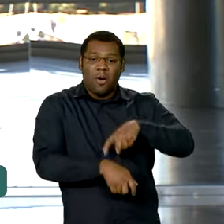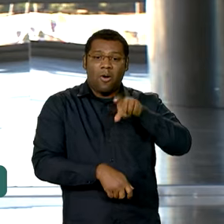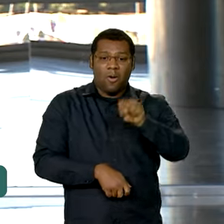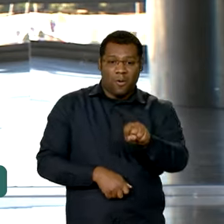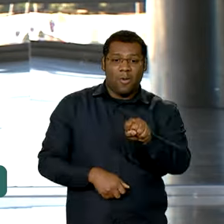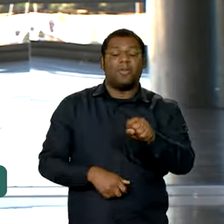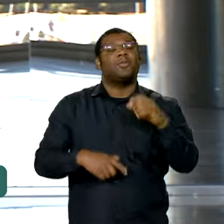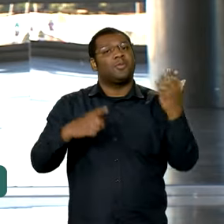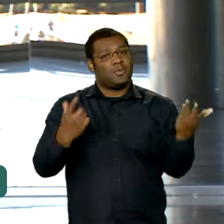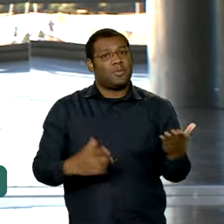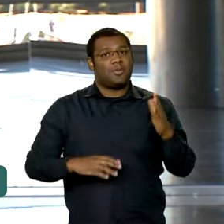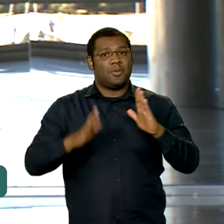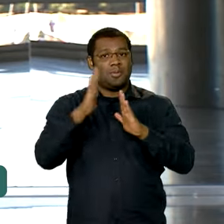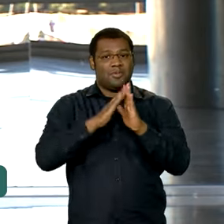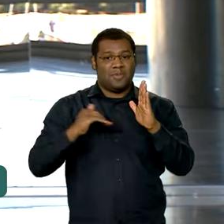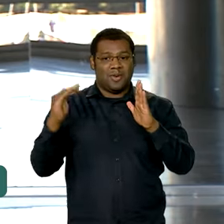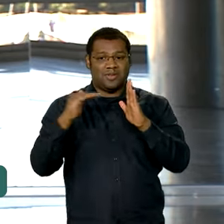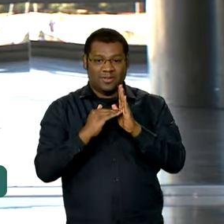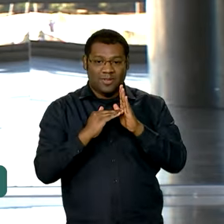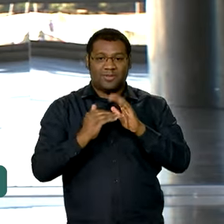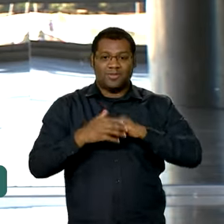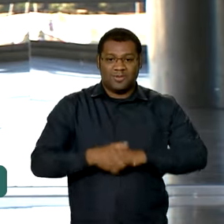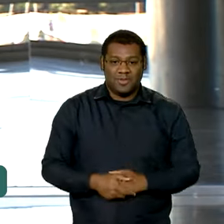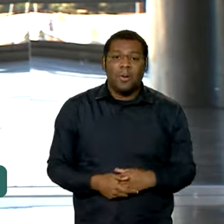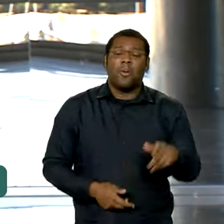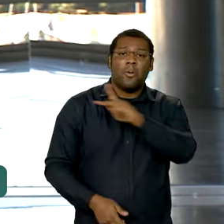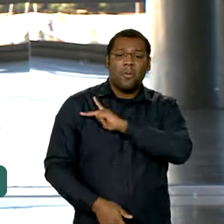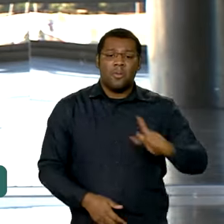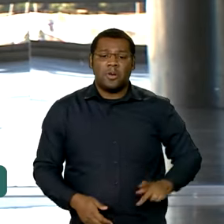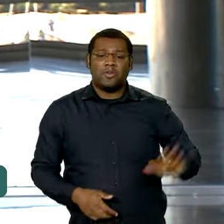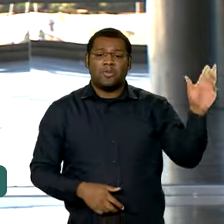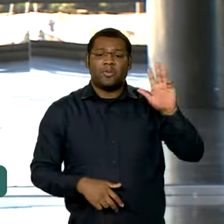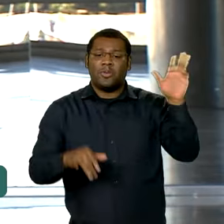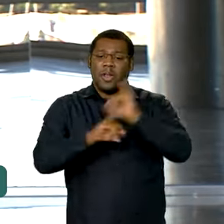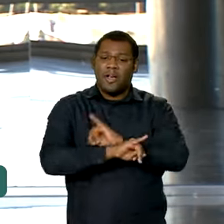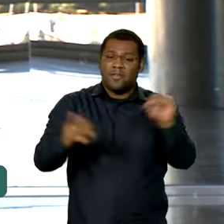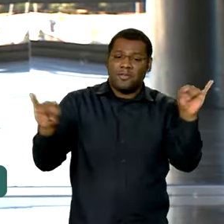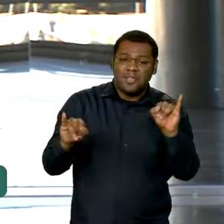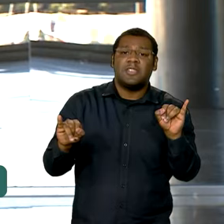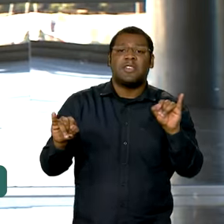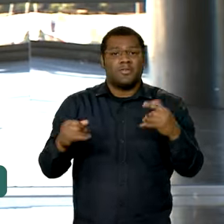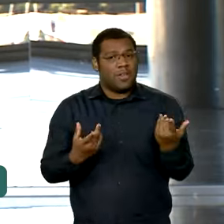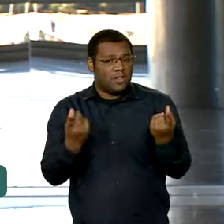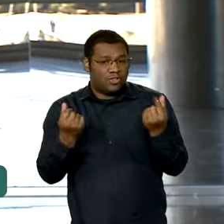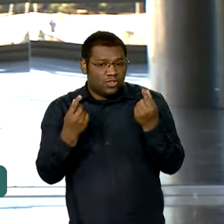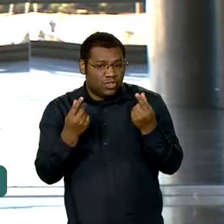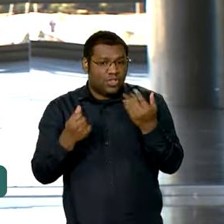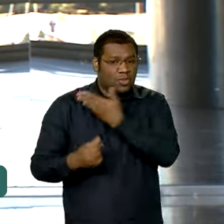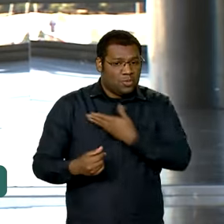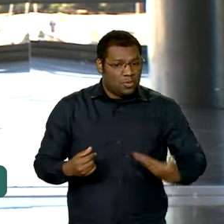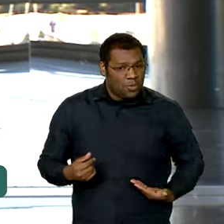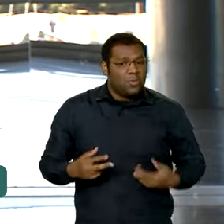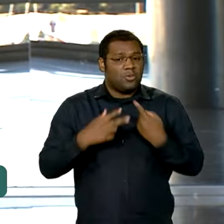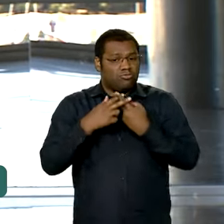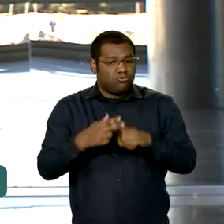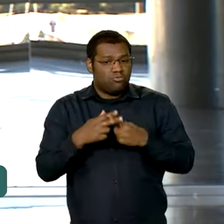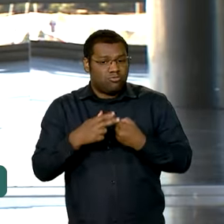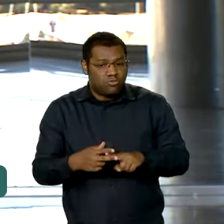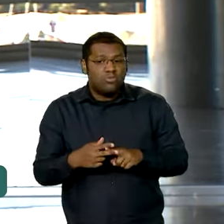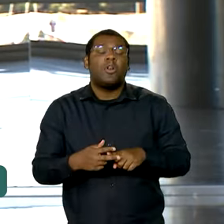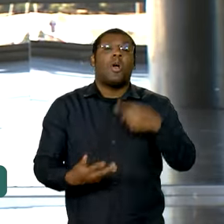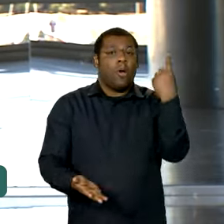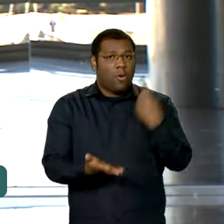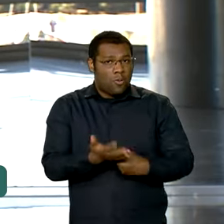lá no Palácio do Alvorada. E durante essa entrevista, o presidente falou sobre o ajuste das contas públicas. Ele prometeu apresentar uma proposta